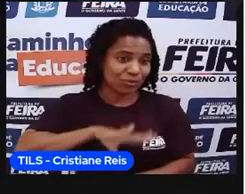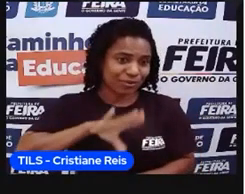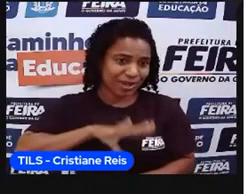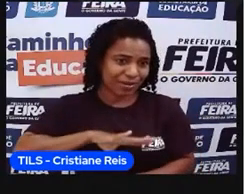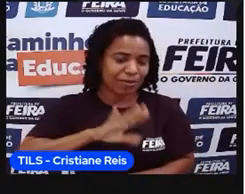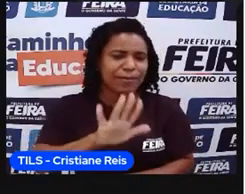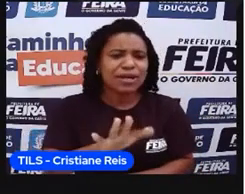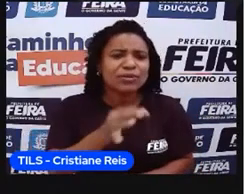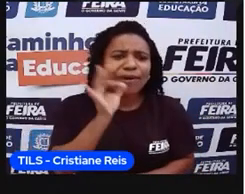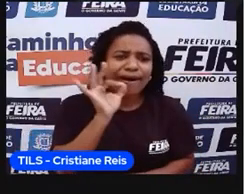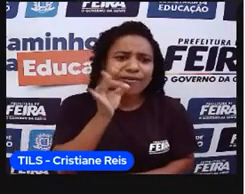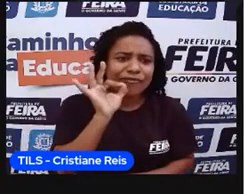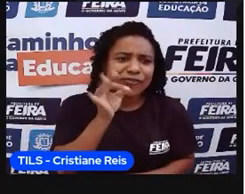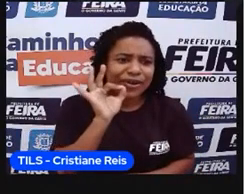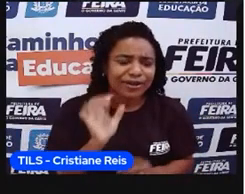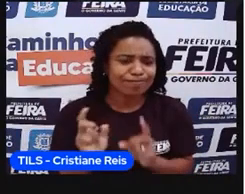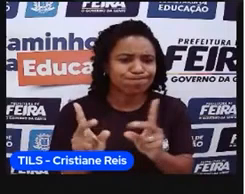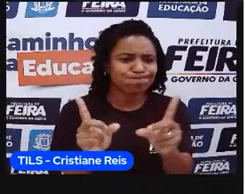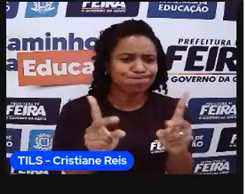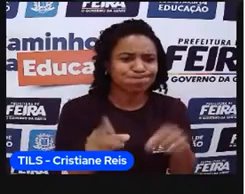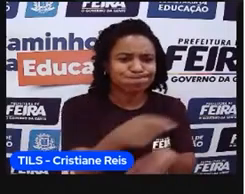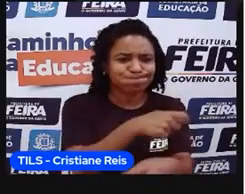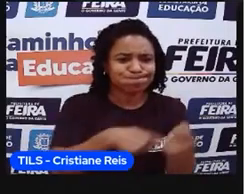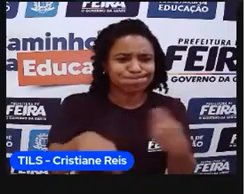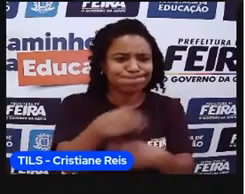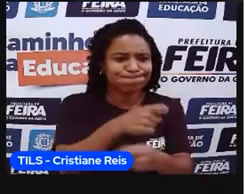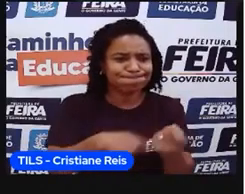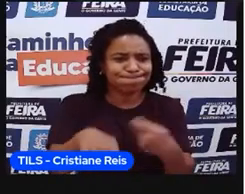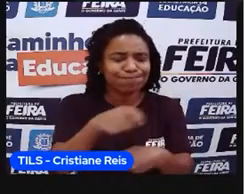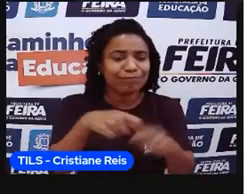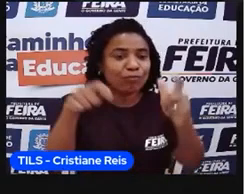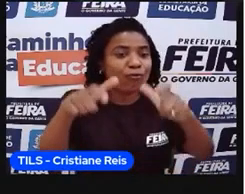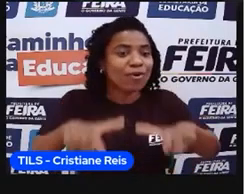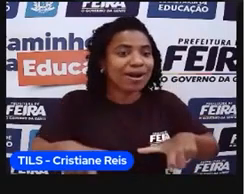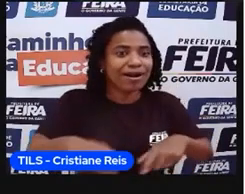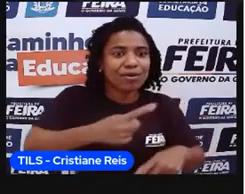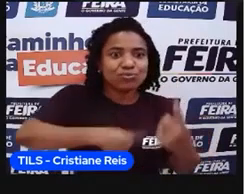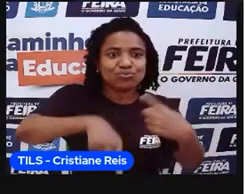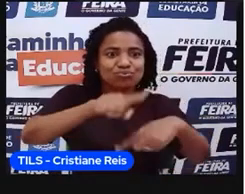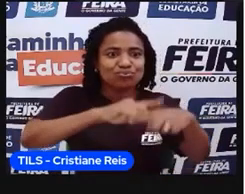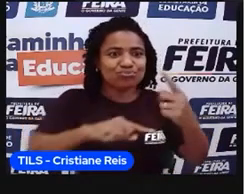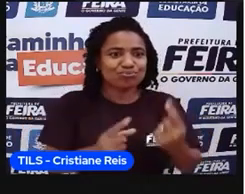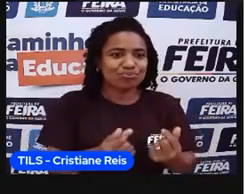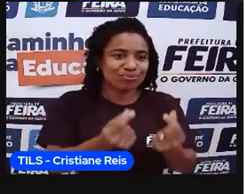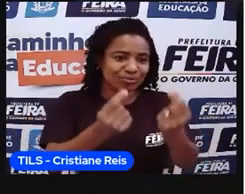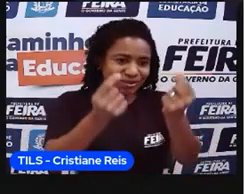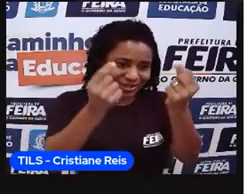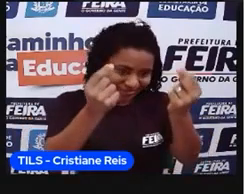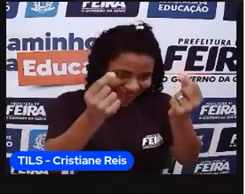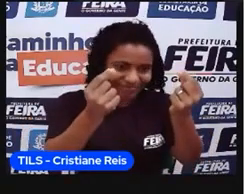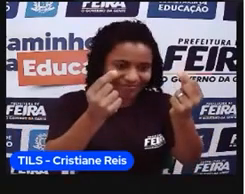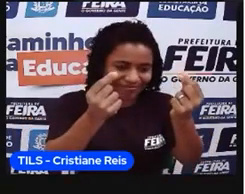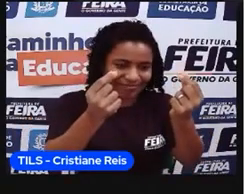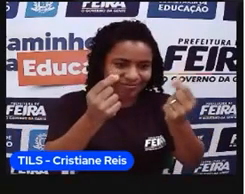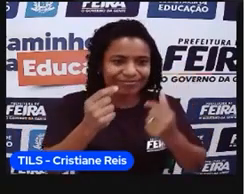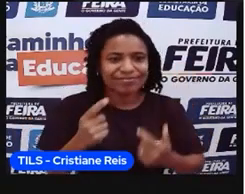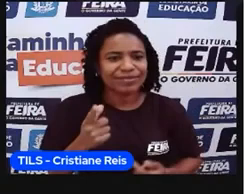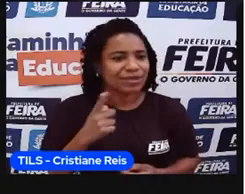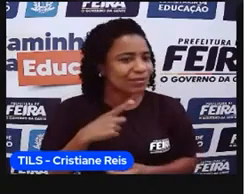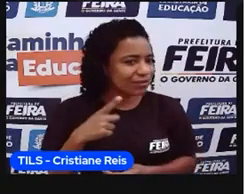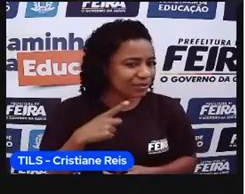capitais. até porque não era muito interesse de Portugal, não deu muita atenção, mas depois essa atividade se tornou